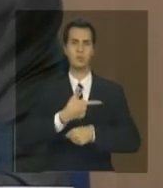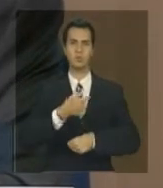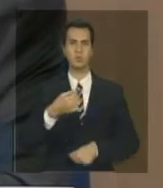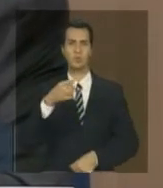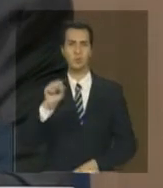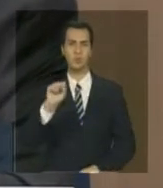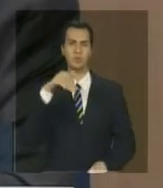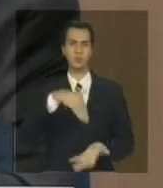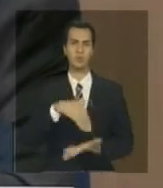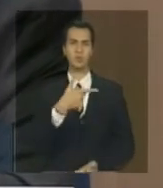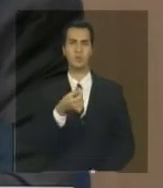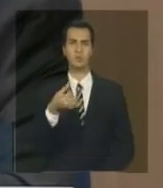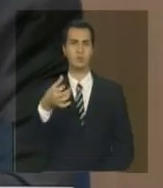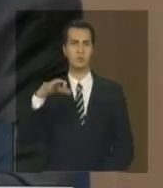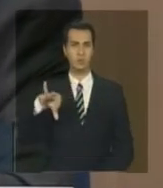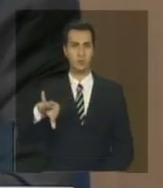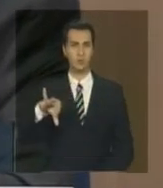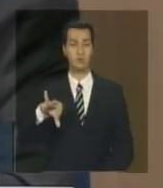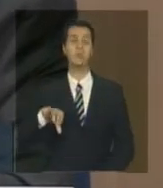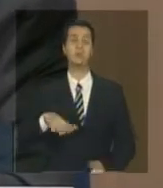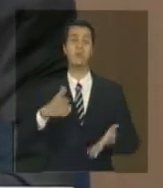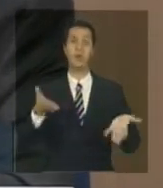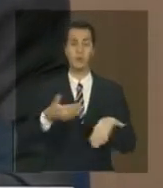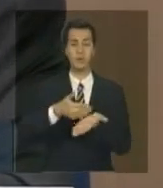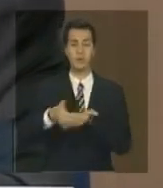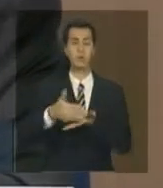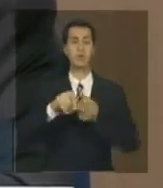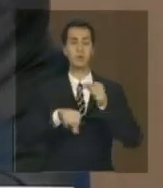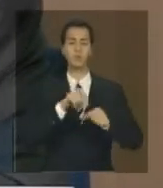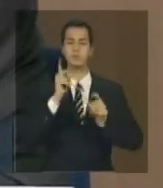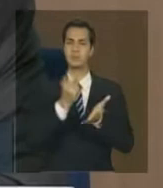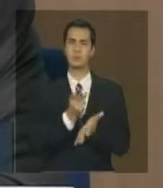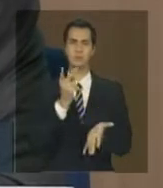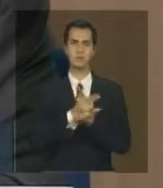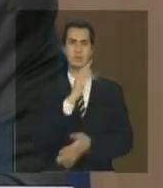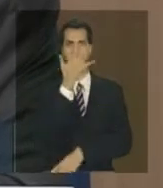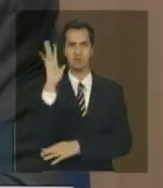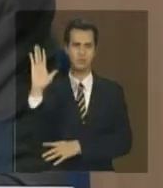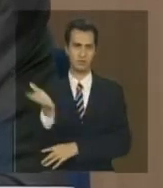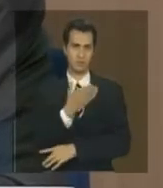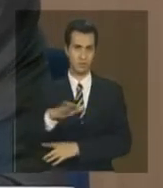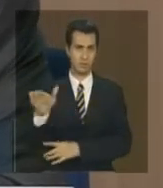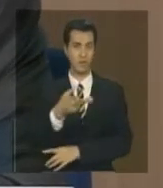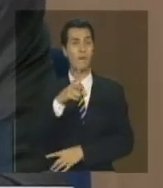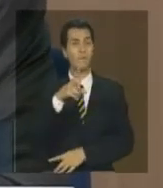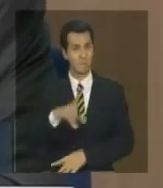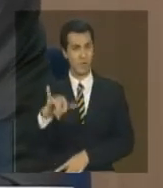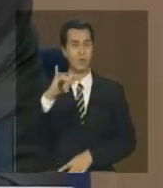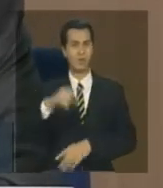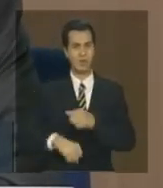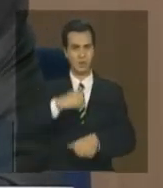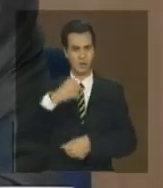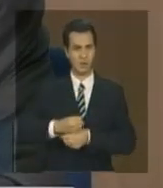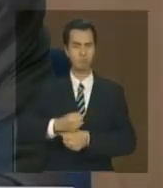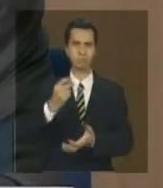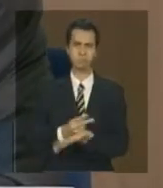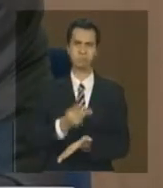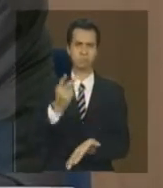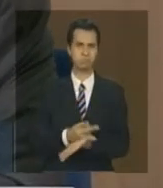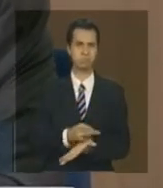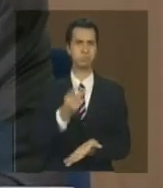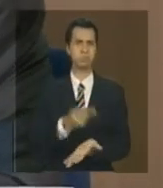E como a ministra falou, daqui para frente, todos os dados novos serão de desmatamento de taxas anuais, que é o que a gente está fazendo. Seguinte,